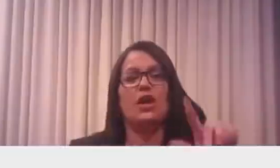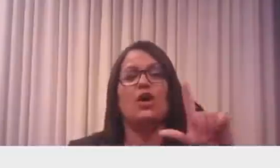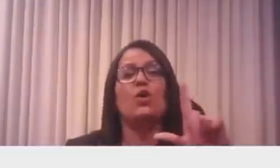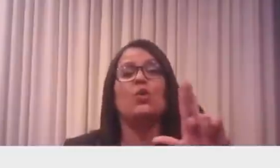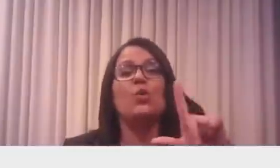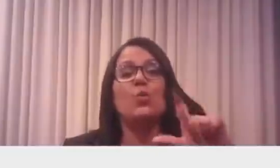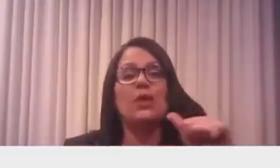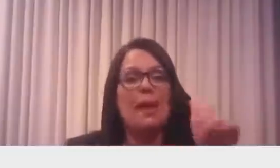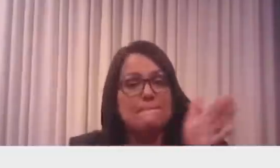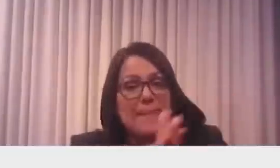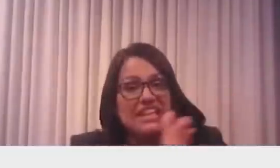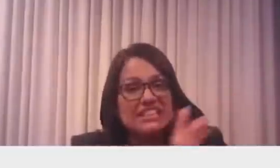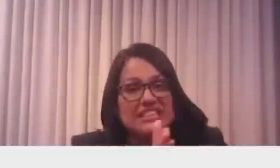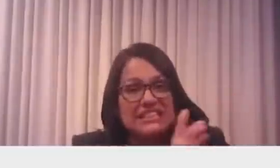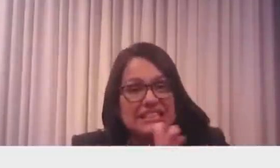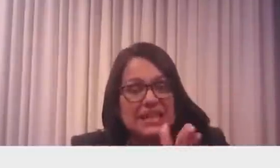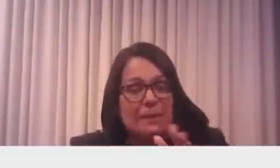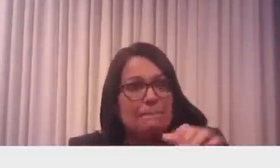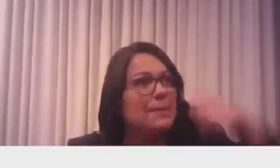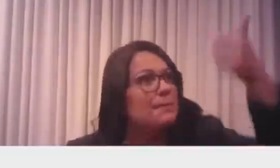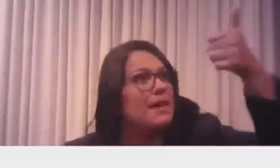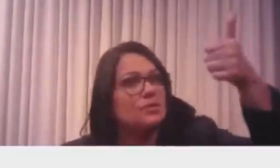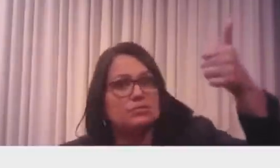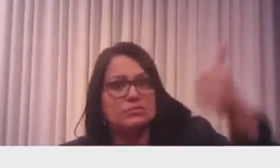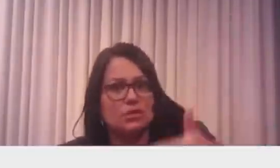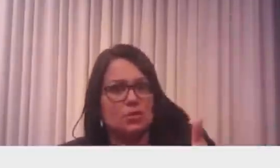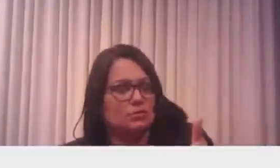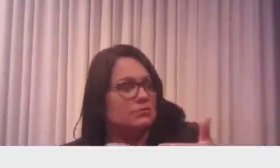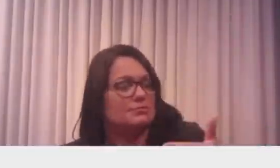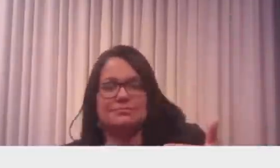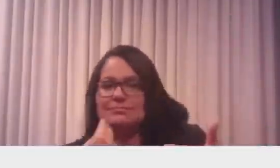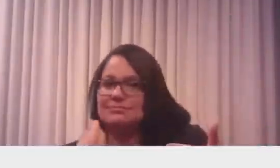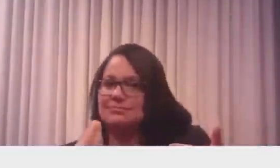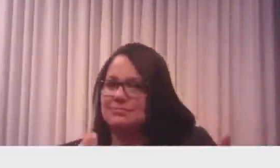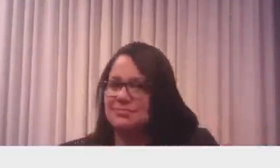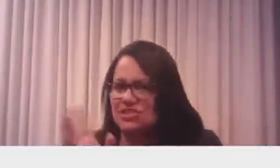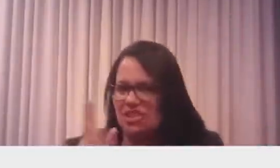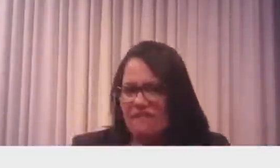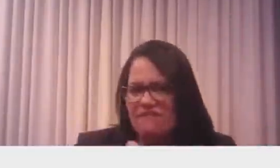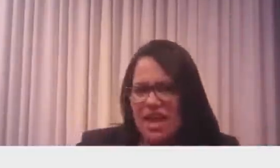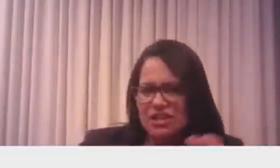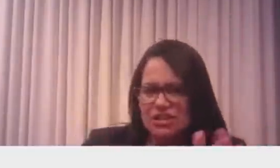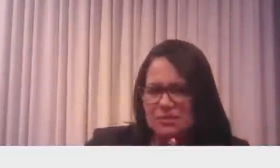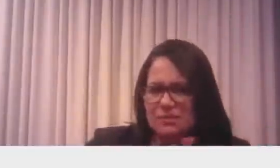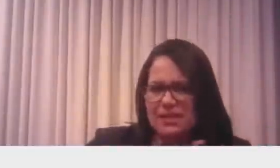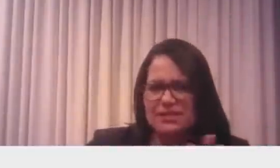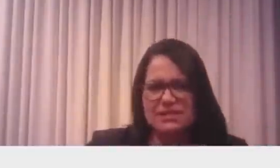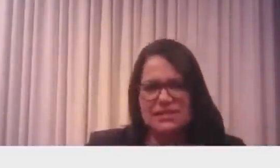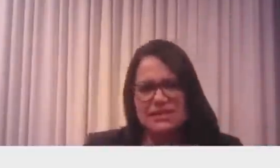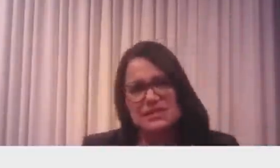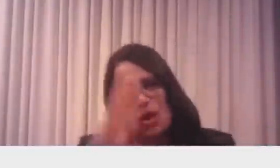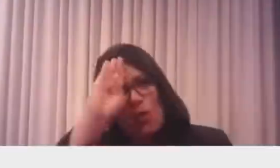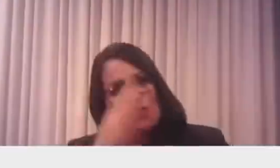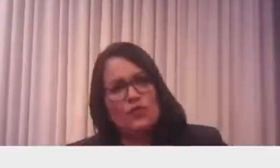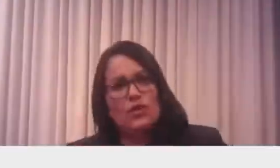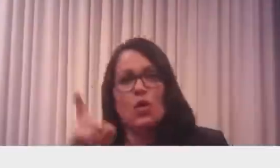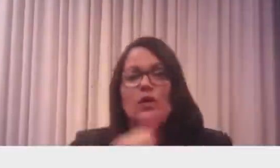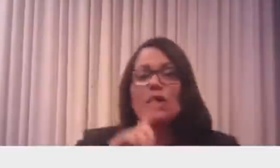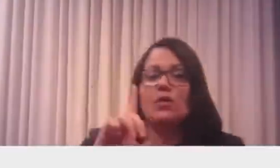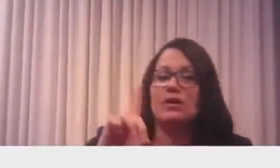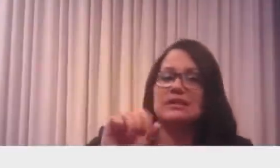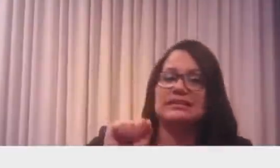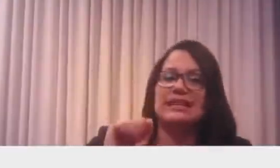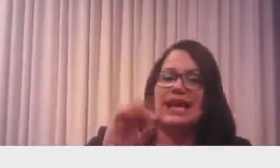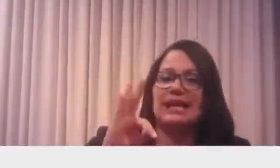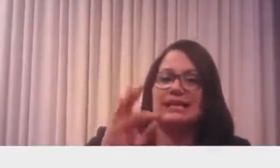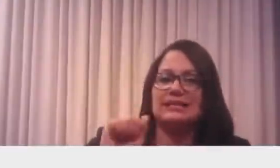pesquisa. Eu não sei se foi feita uma pesquisa já por alguém, se confia ou não no Datafolha. Já foi feita